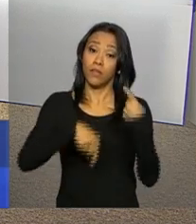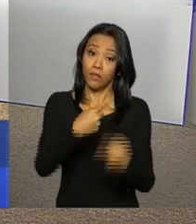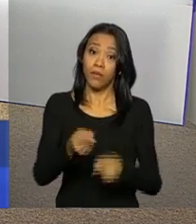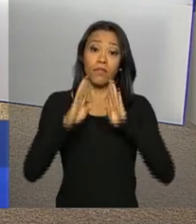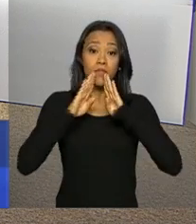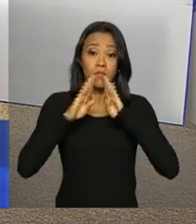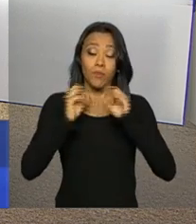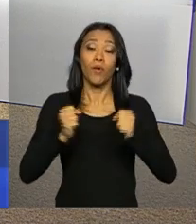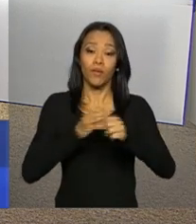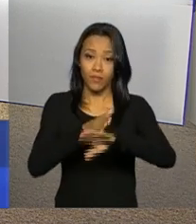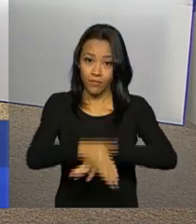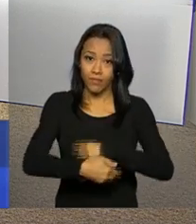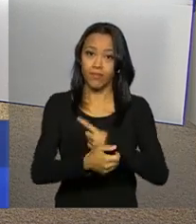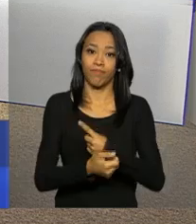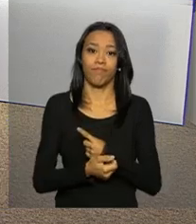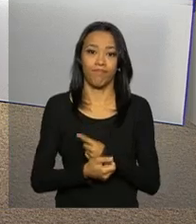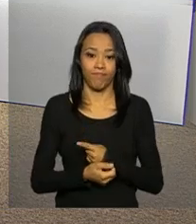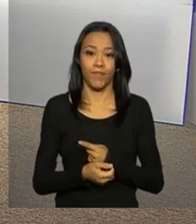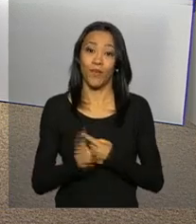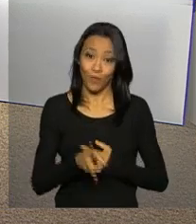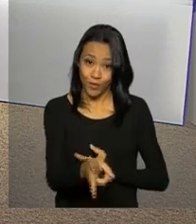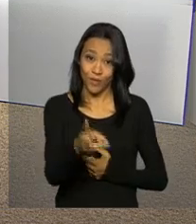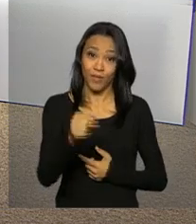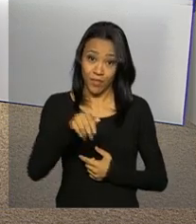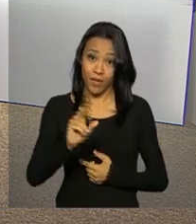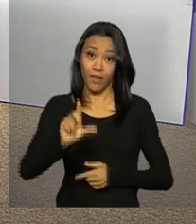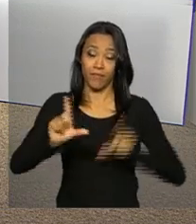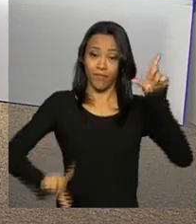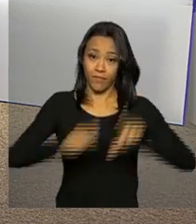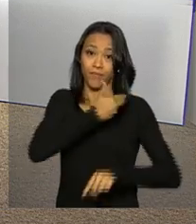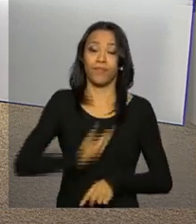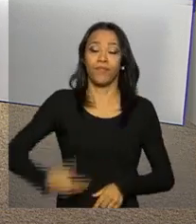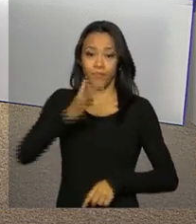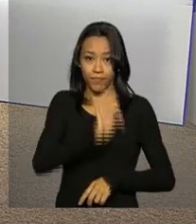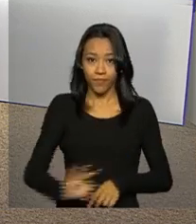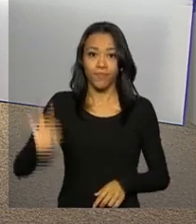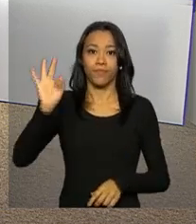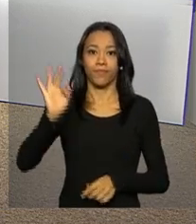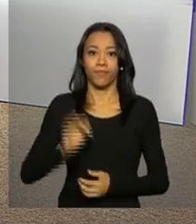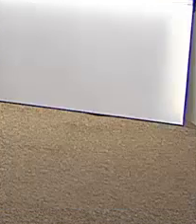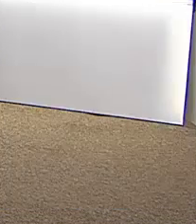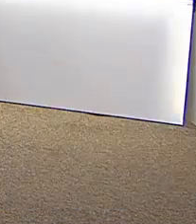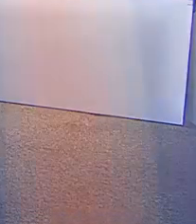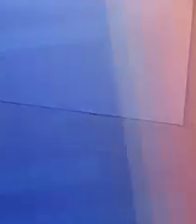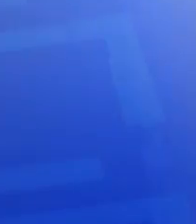.com.br tvnbr. Continue a NBR, a TV do governo federal.